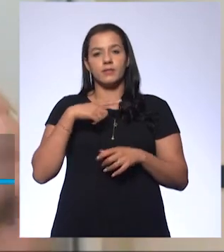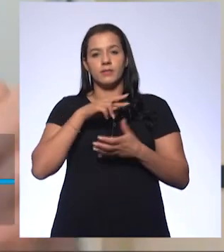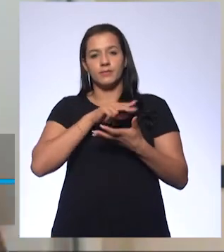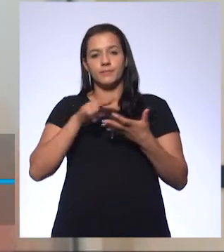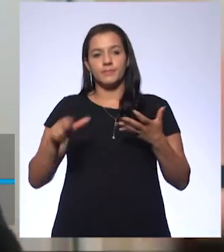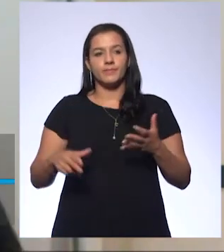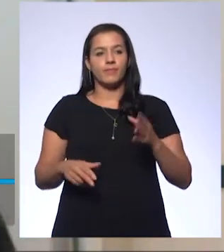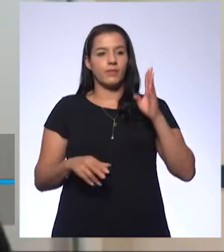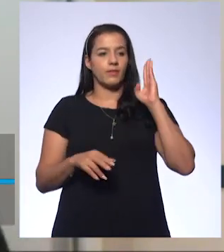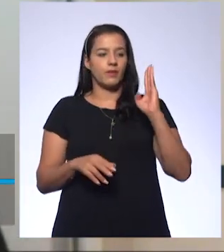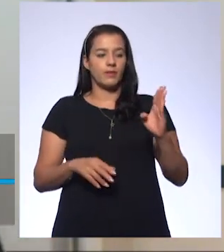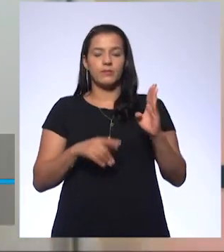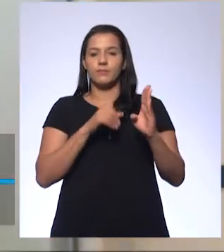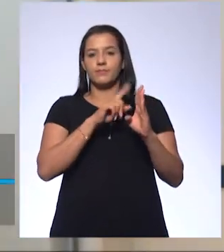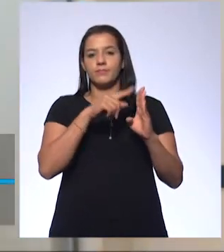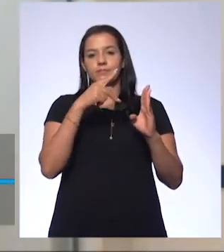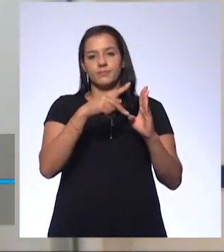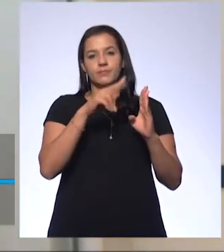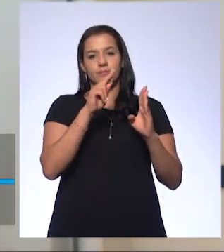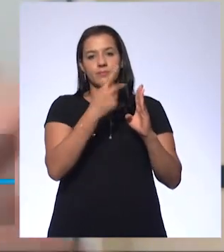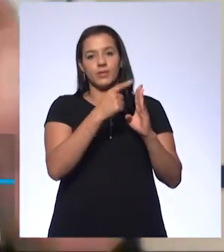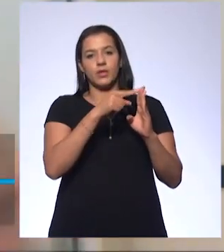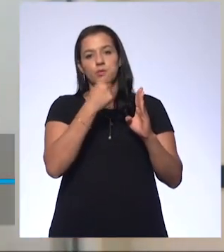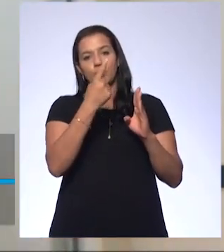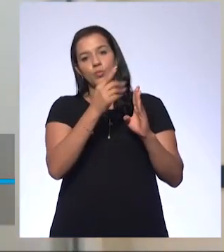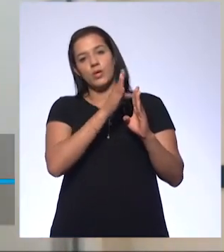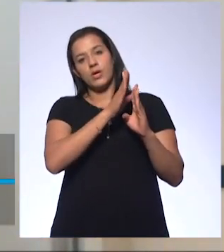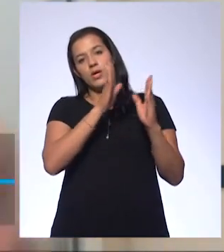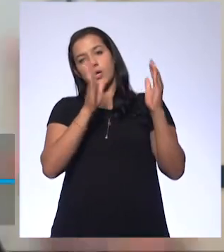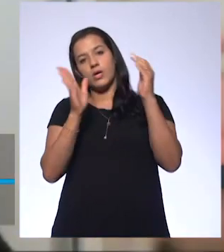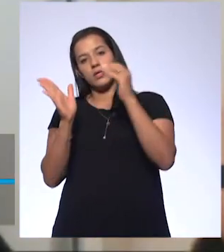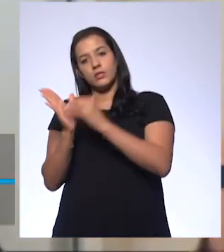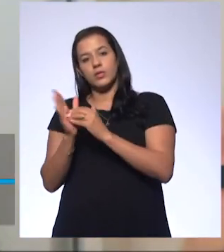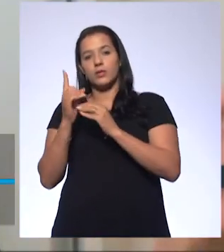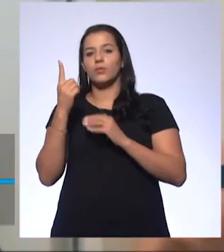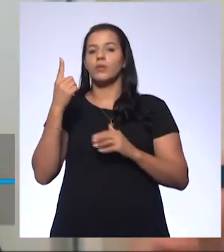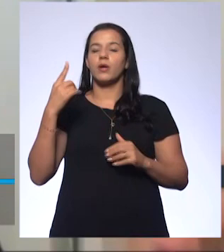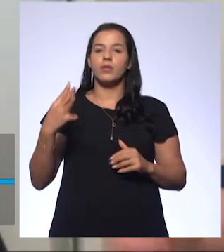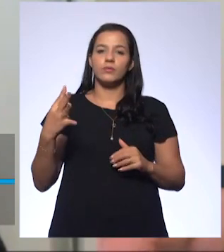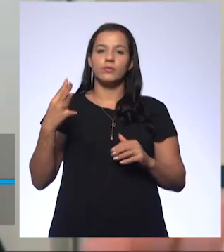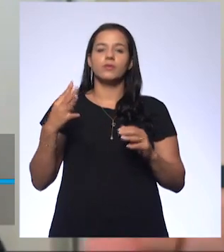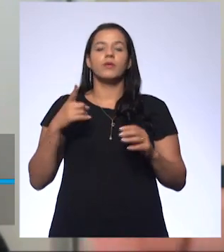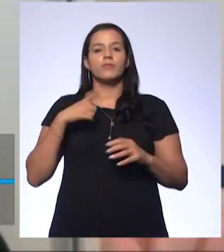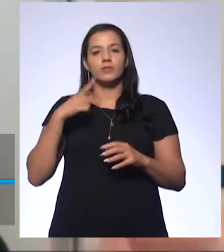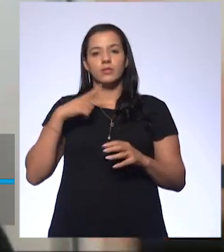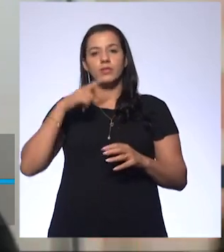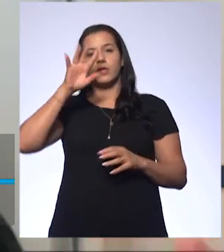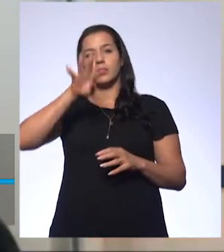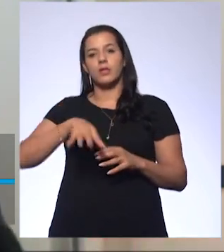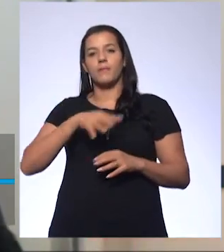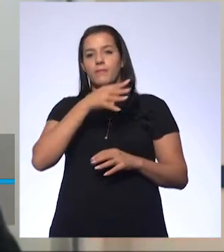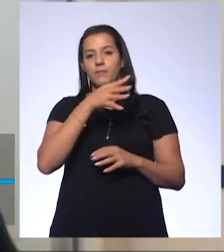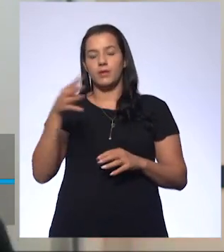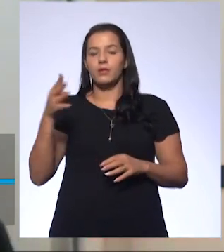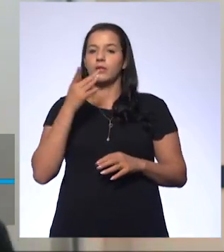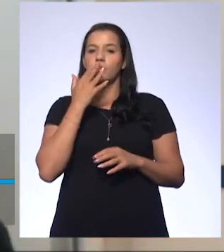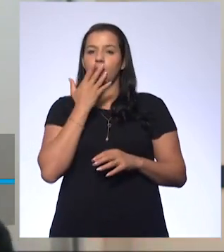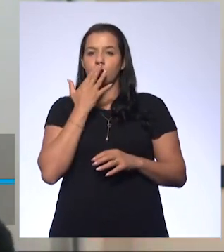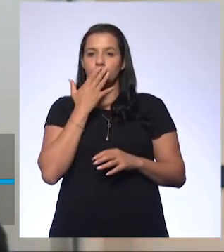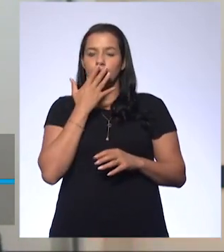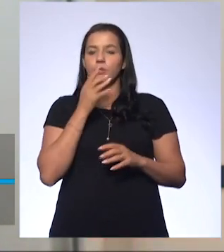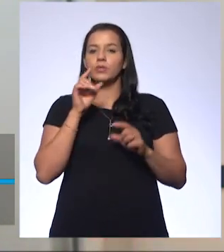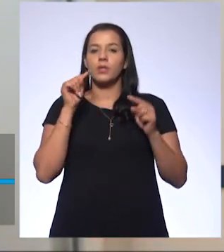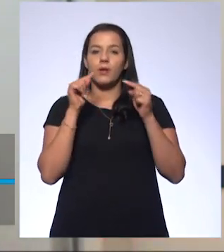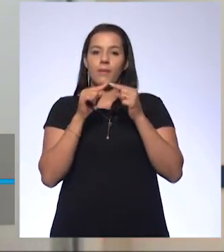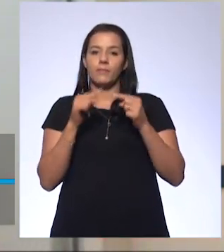desde o pH 1 até o pH 14. Então, você tem uma tabelinha com as cores que ele vai adquirir de acordo com o pH.